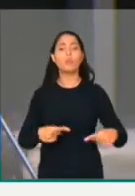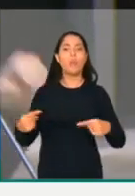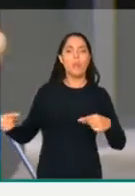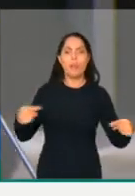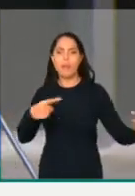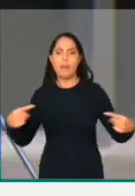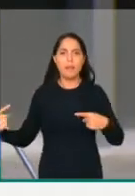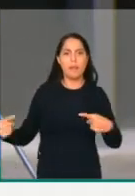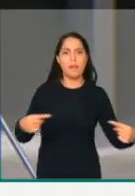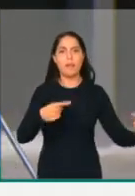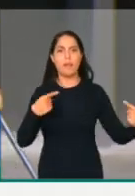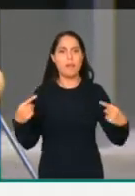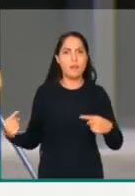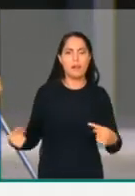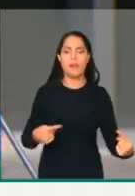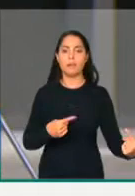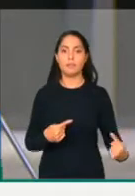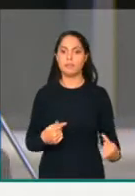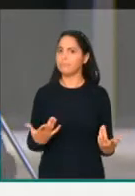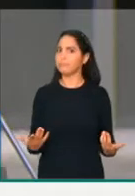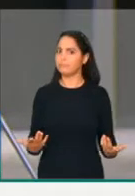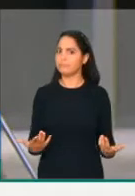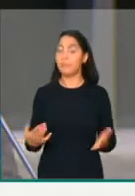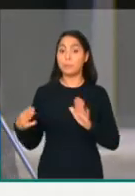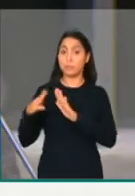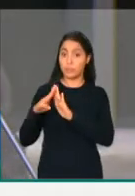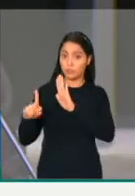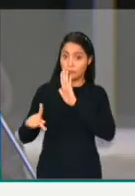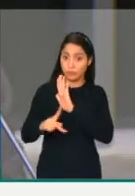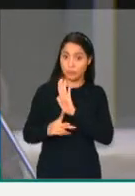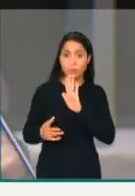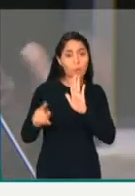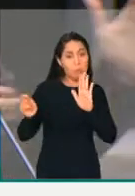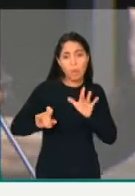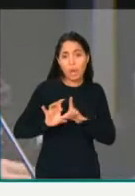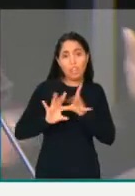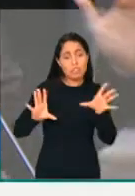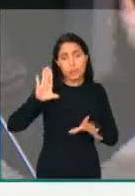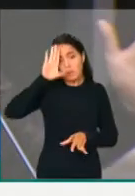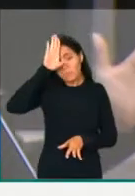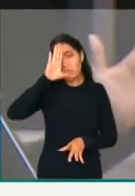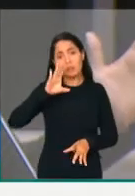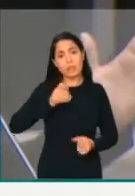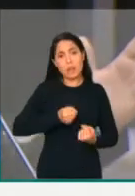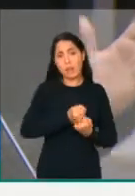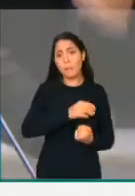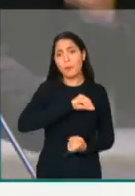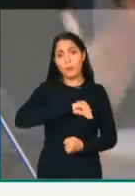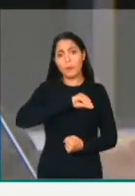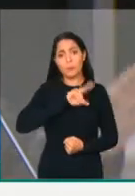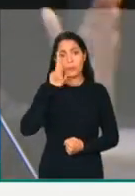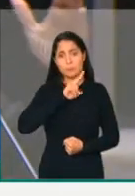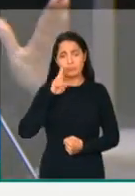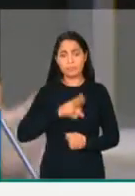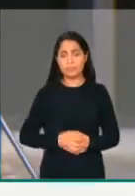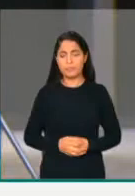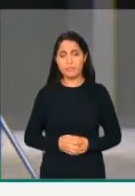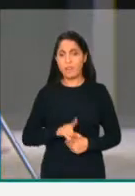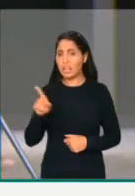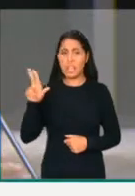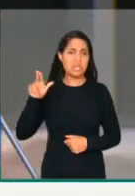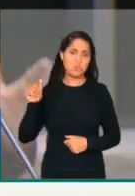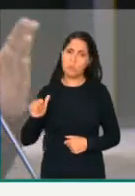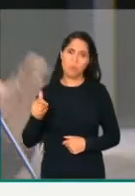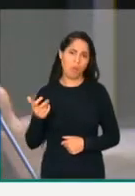via medida provisória, o Bolsonaro poderia reabilitar o auxílio emergencial, que ele, aliás, nunca quis dar. Esta Câmara votou 600